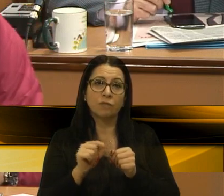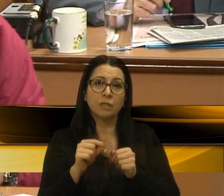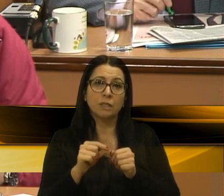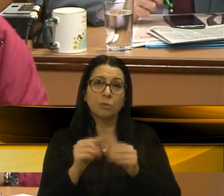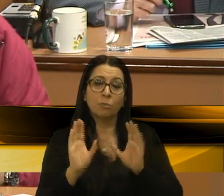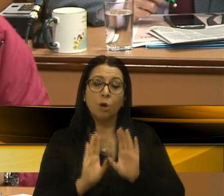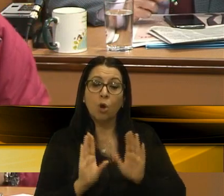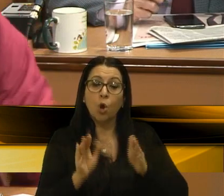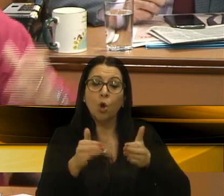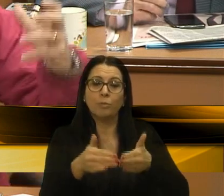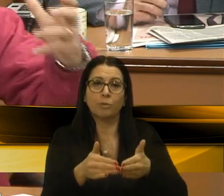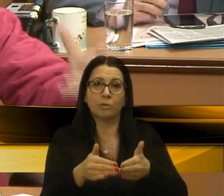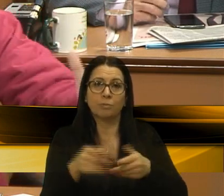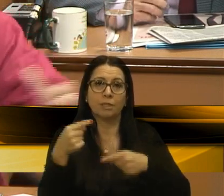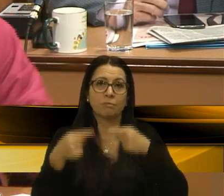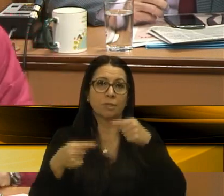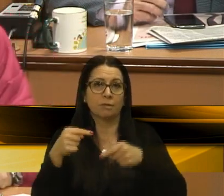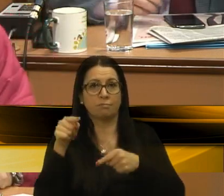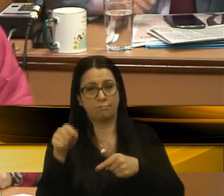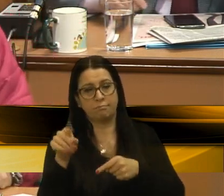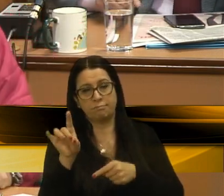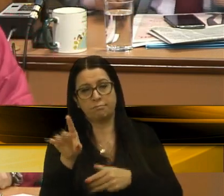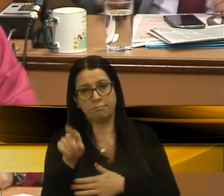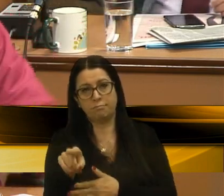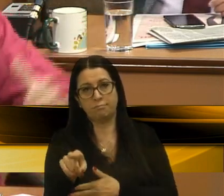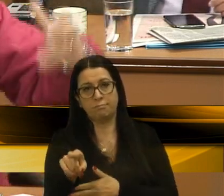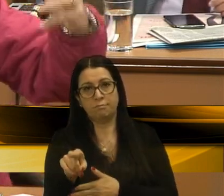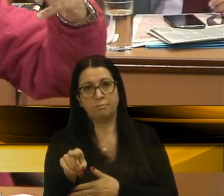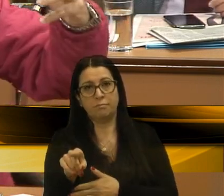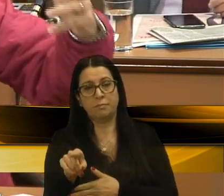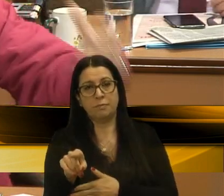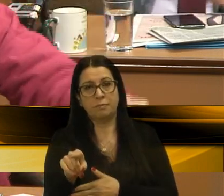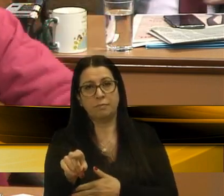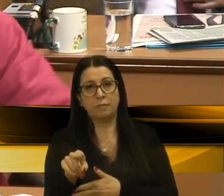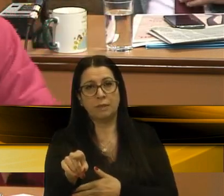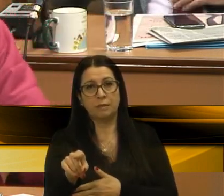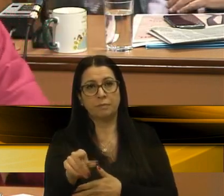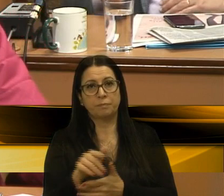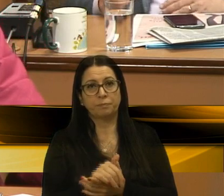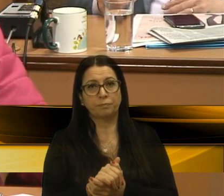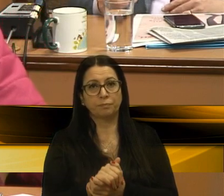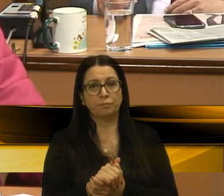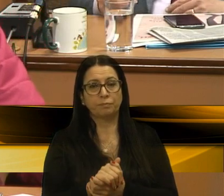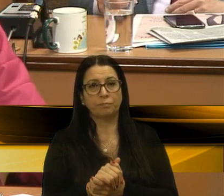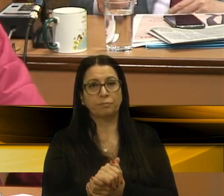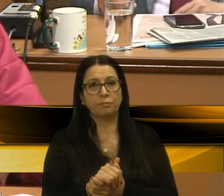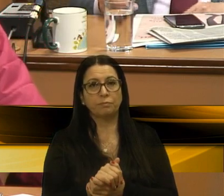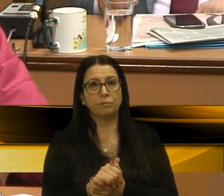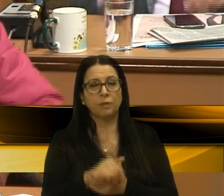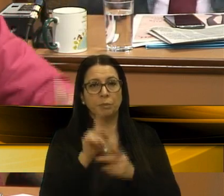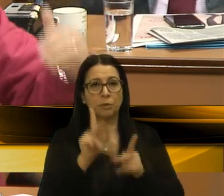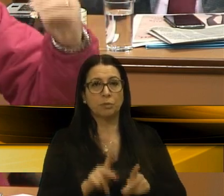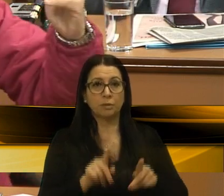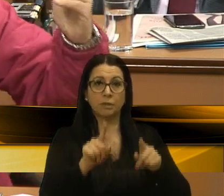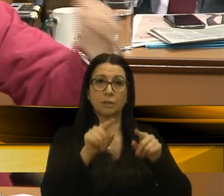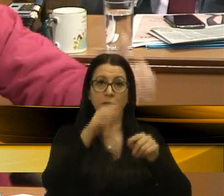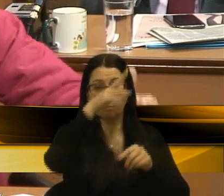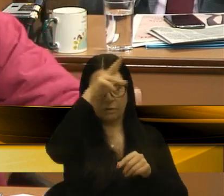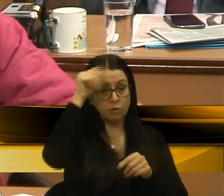comissão para debater isso especificamente, com agentes da Prefeitura, com